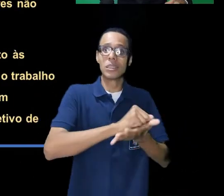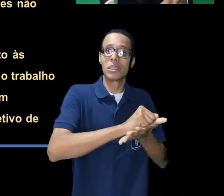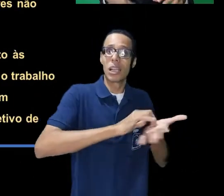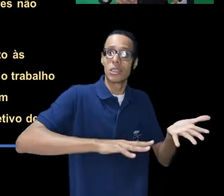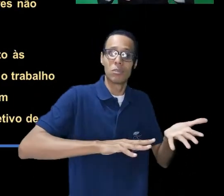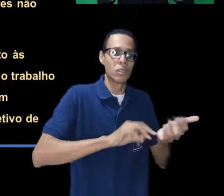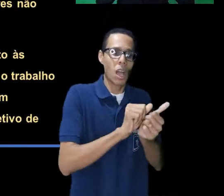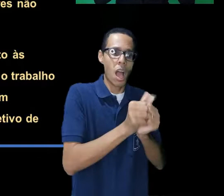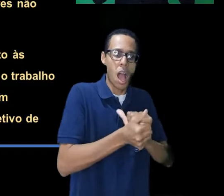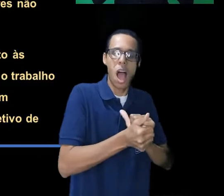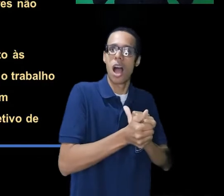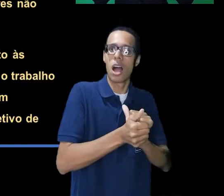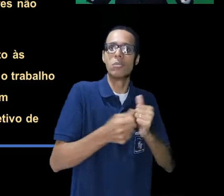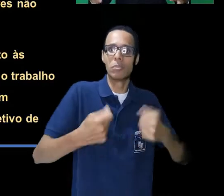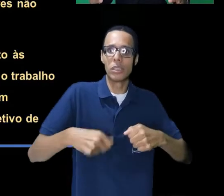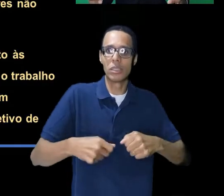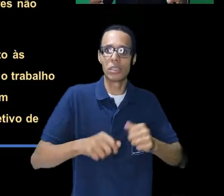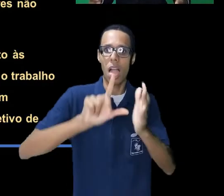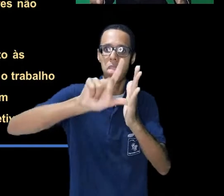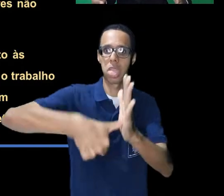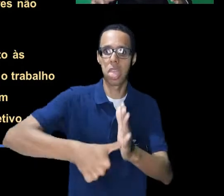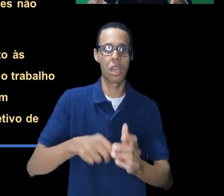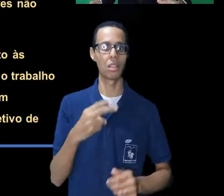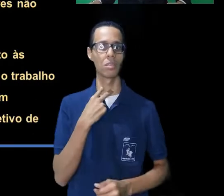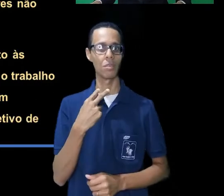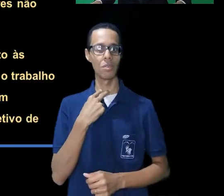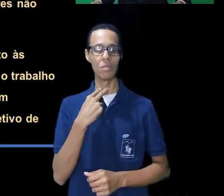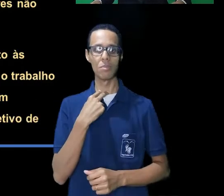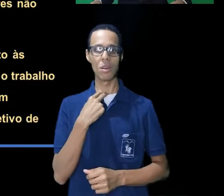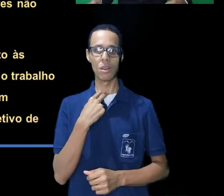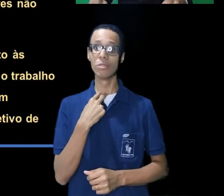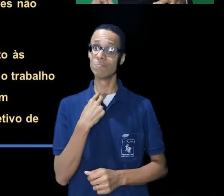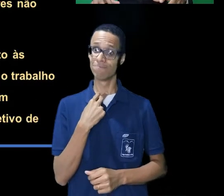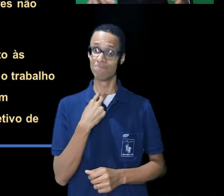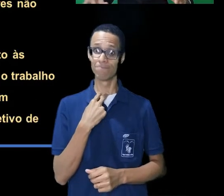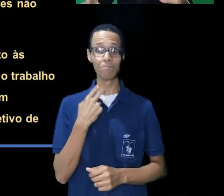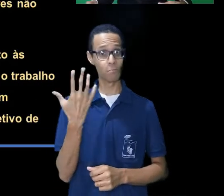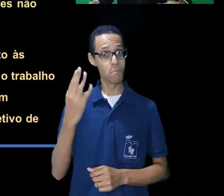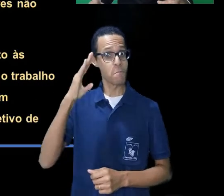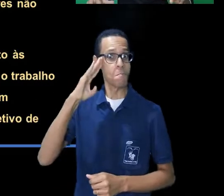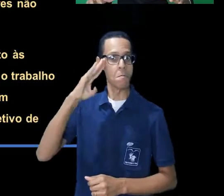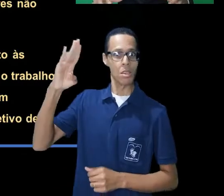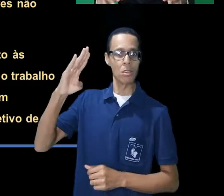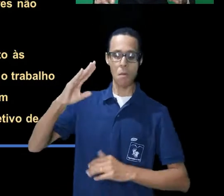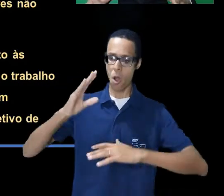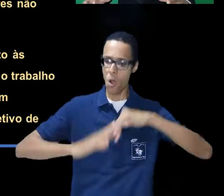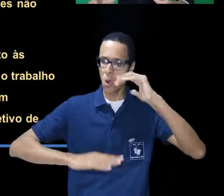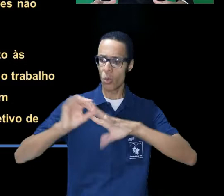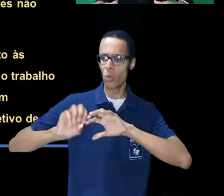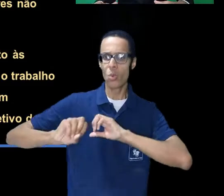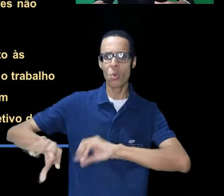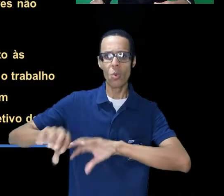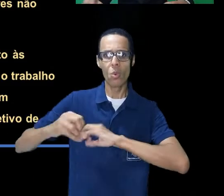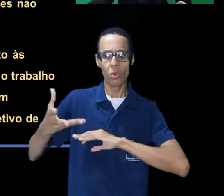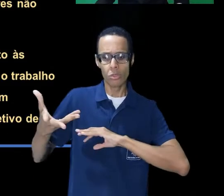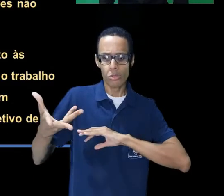partir do momento que o distanciamento social tornou-se realidade, as adaptações ocorreram em pouco